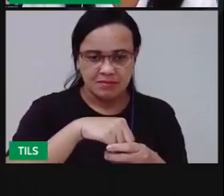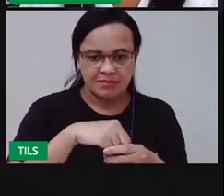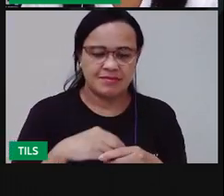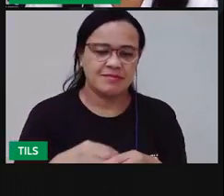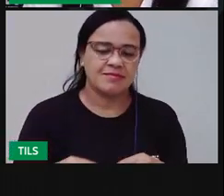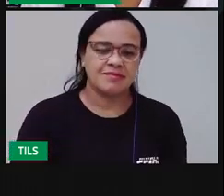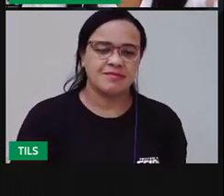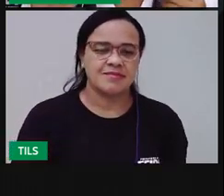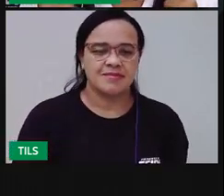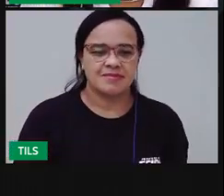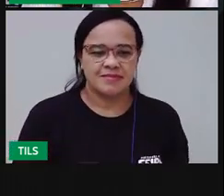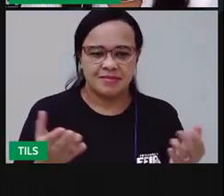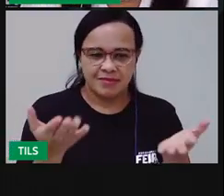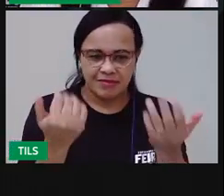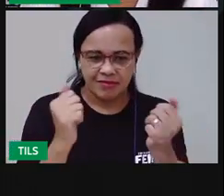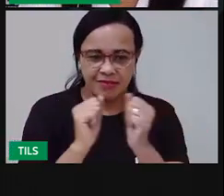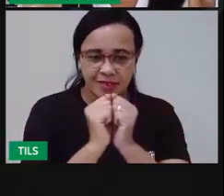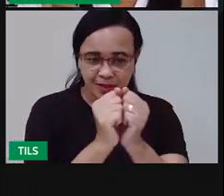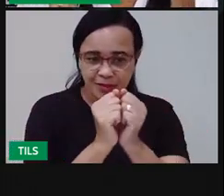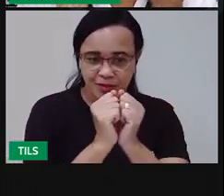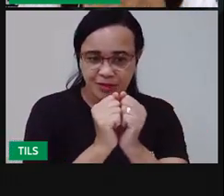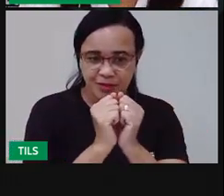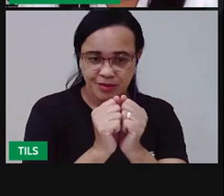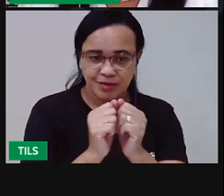Vamos contar juntos?